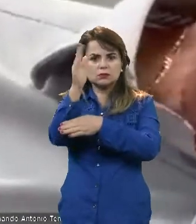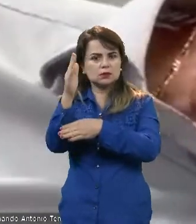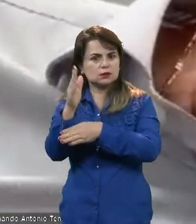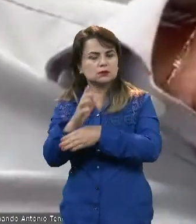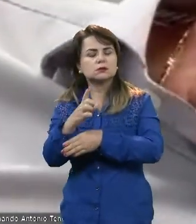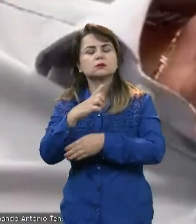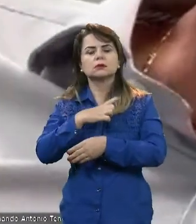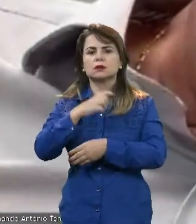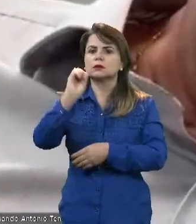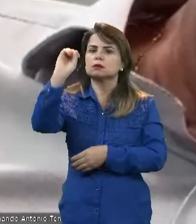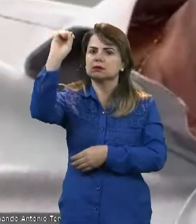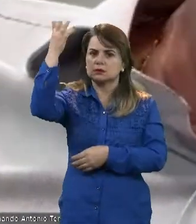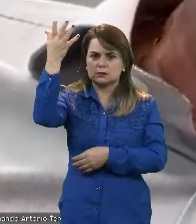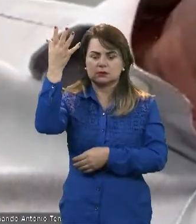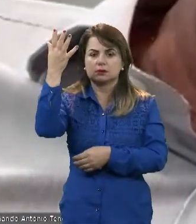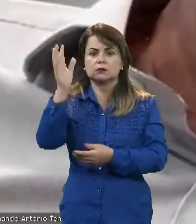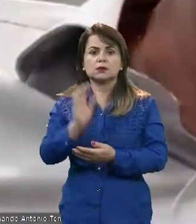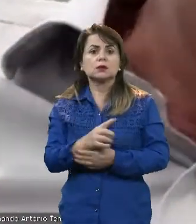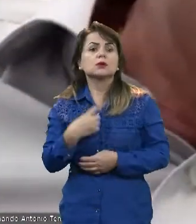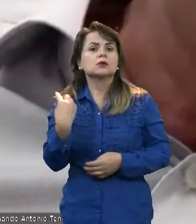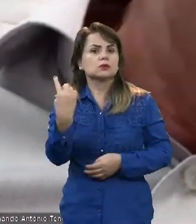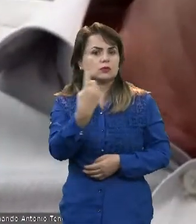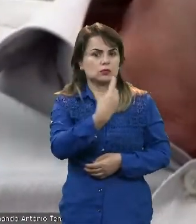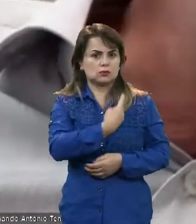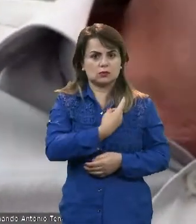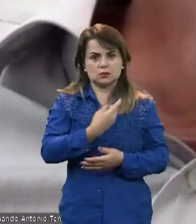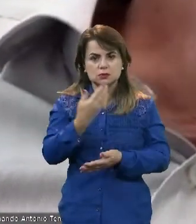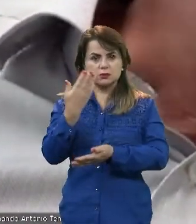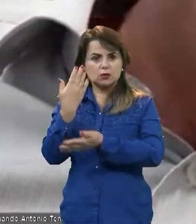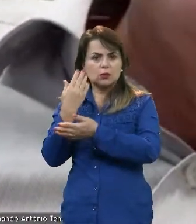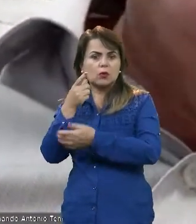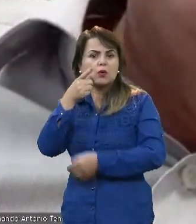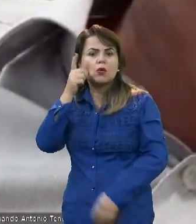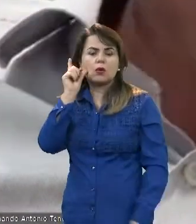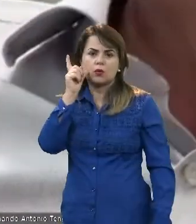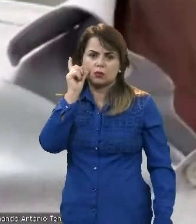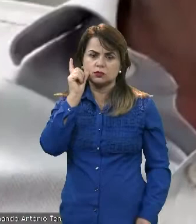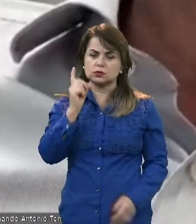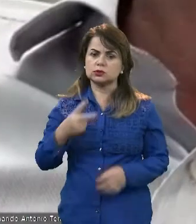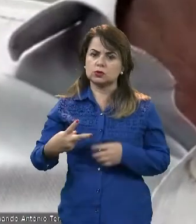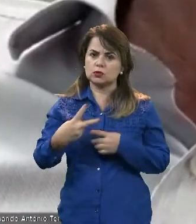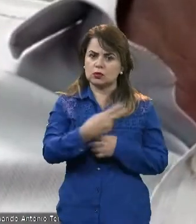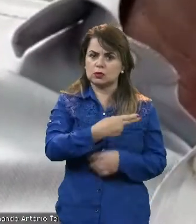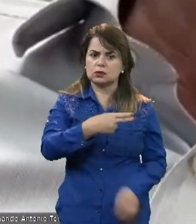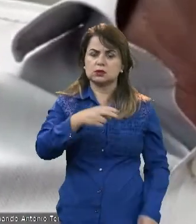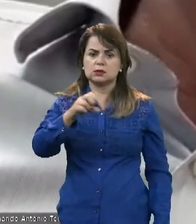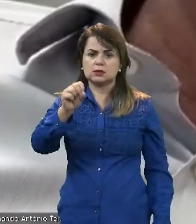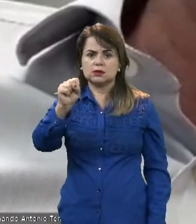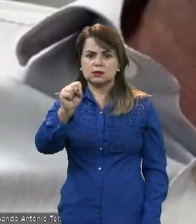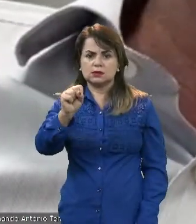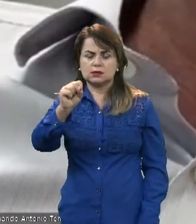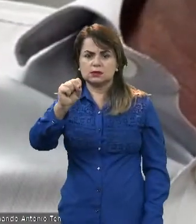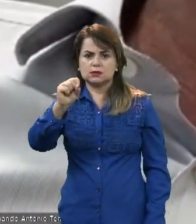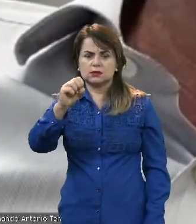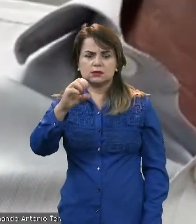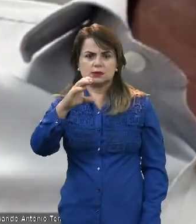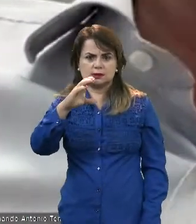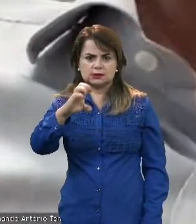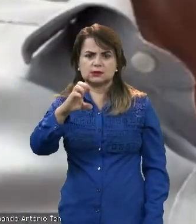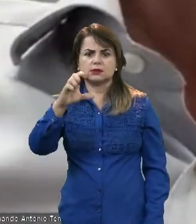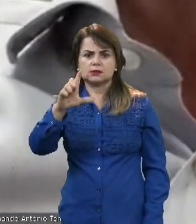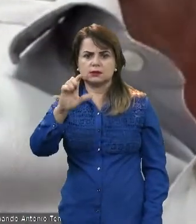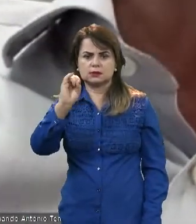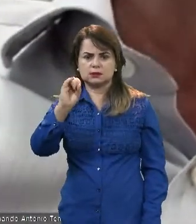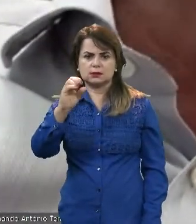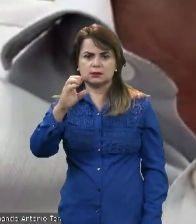nós tivemos um corte ontem de Selic e, naturalmente, isso